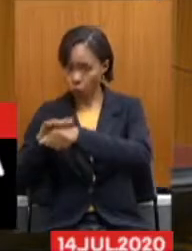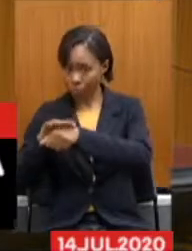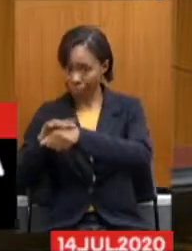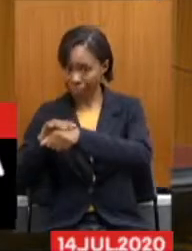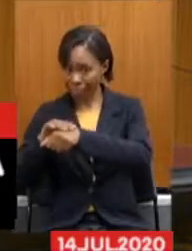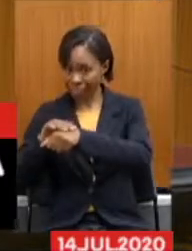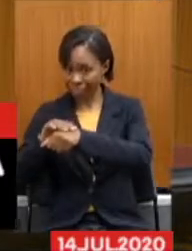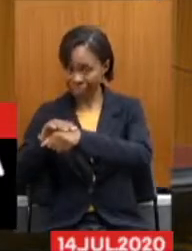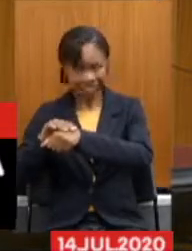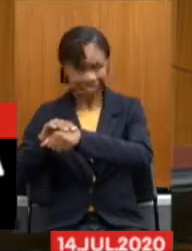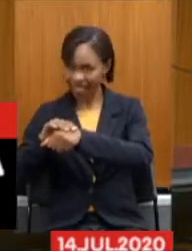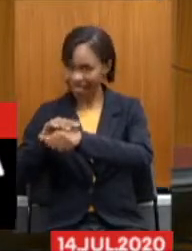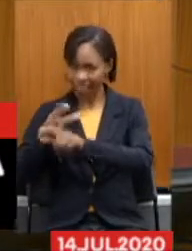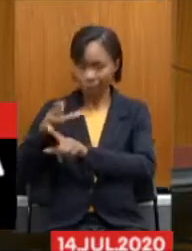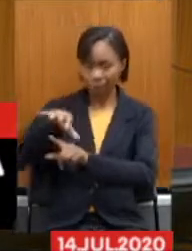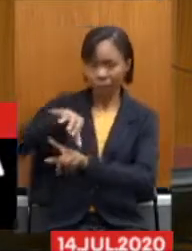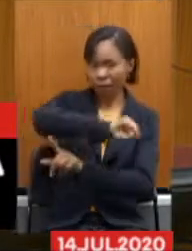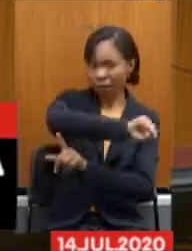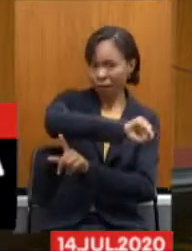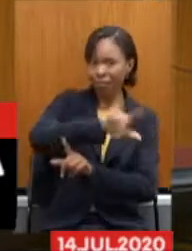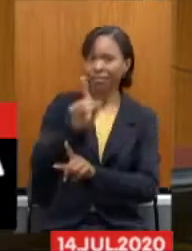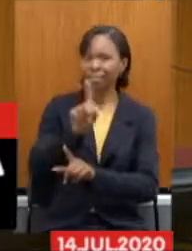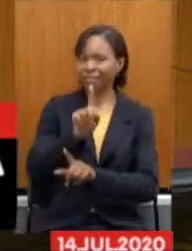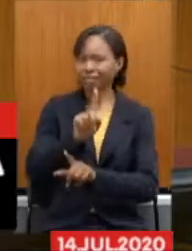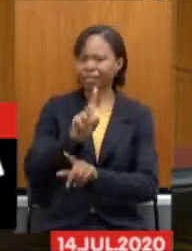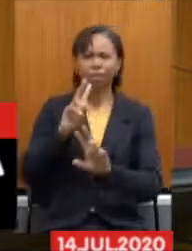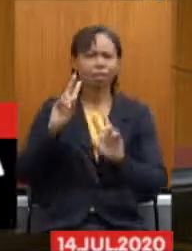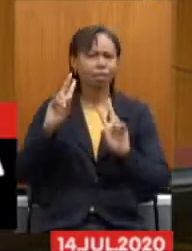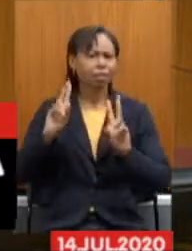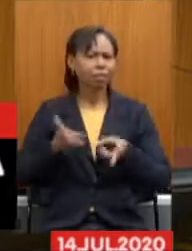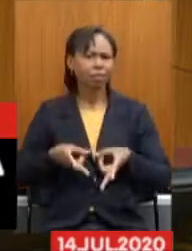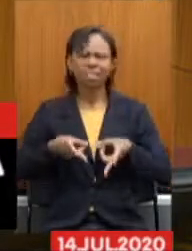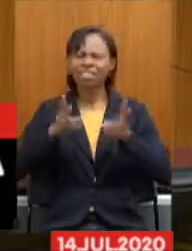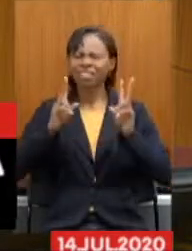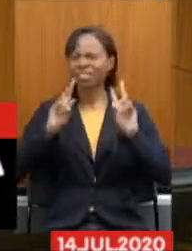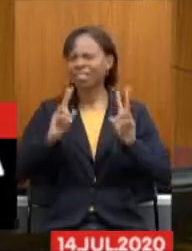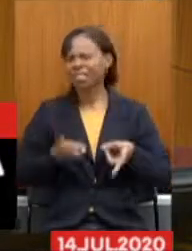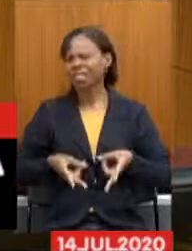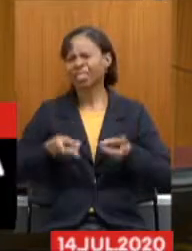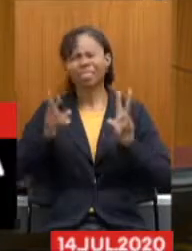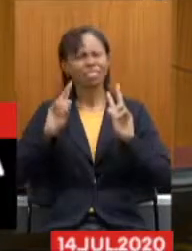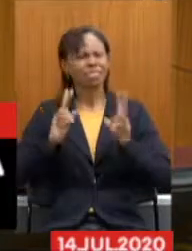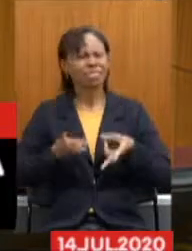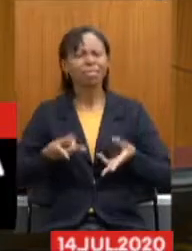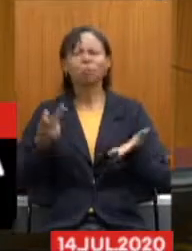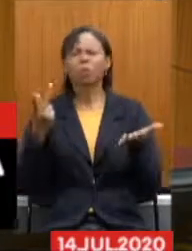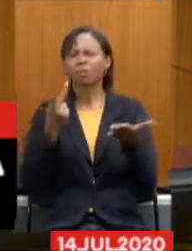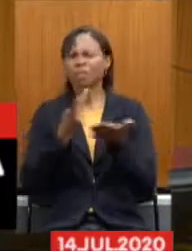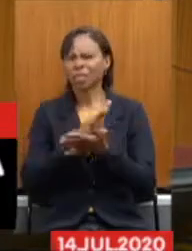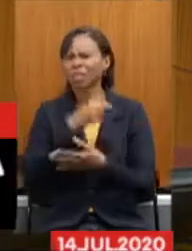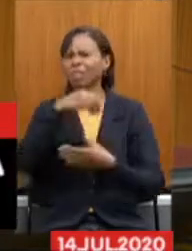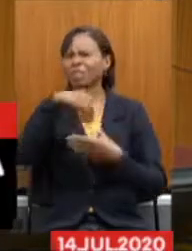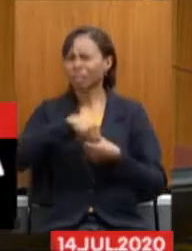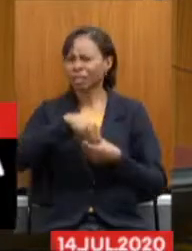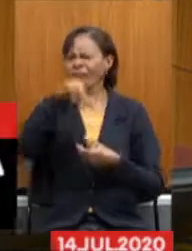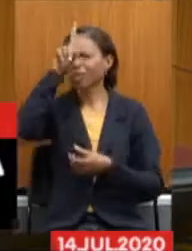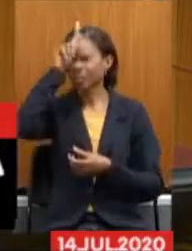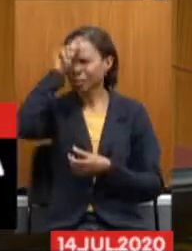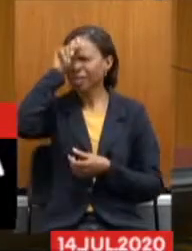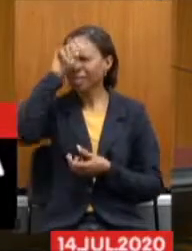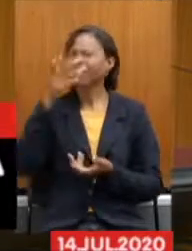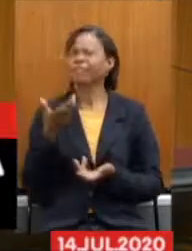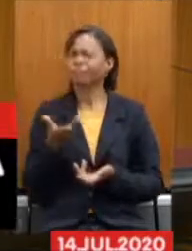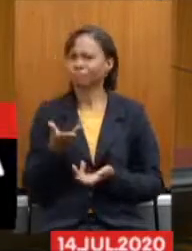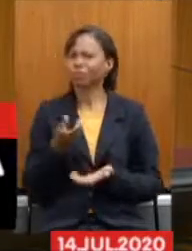E isso tem ocorrido de forma constante nos hospitais, de constante, não foi um caso isolado. E isso continua